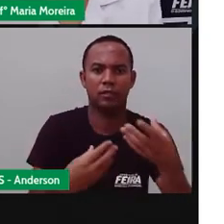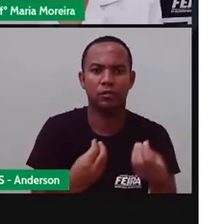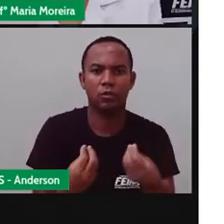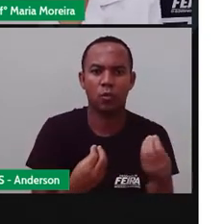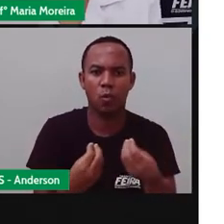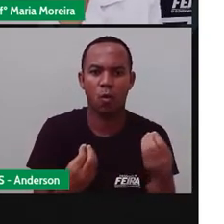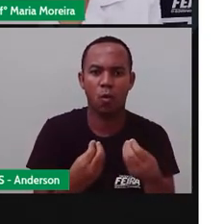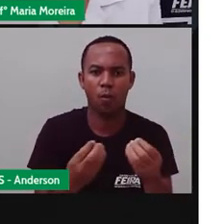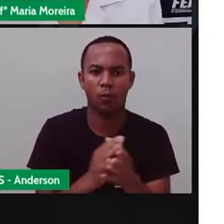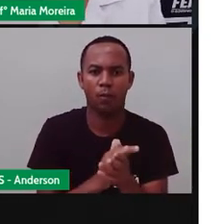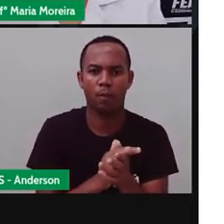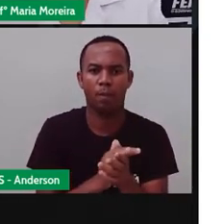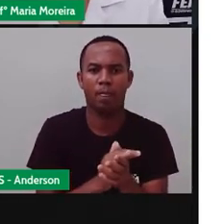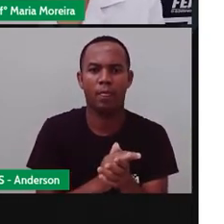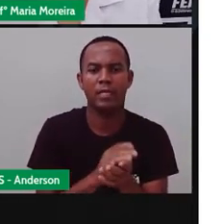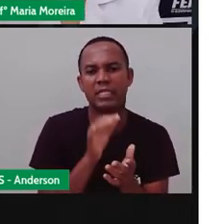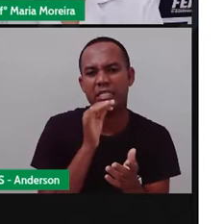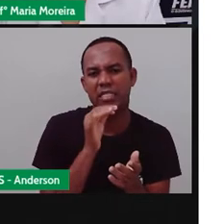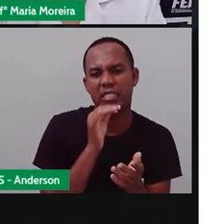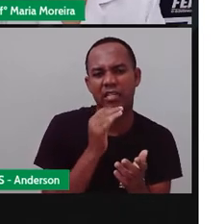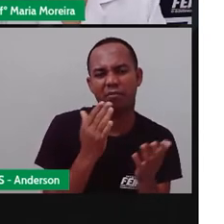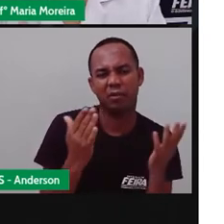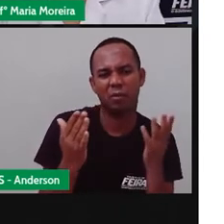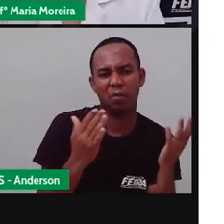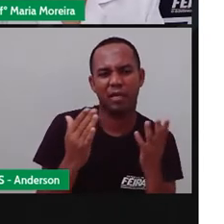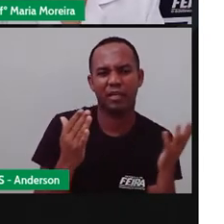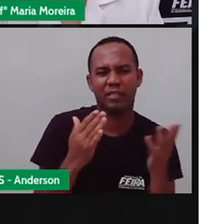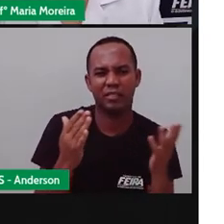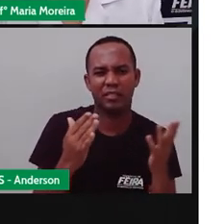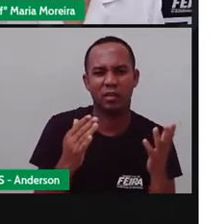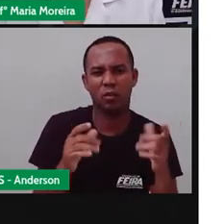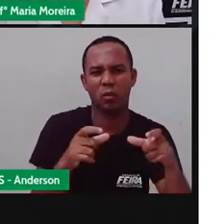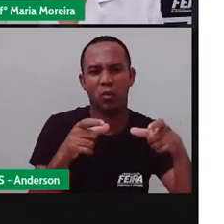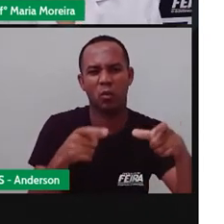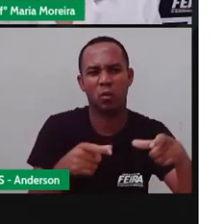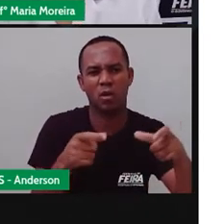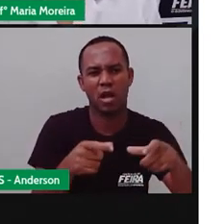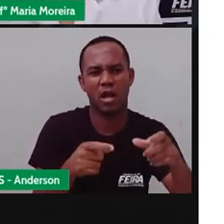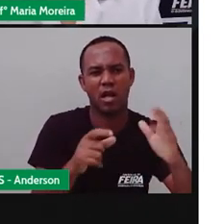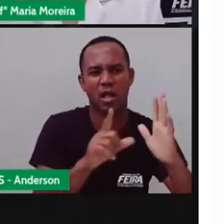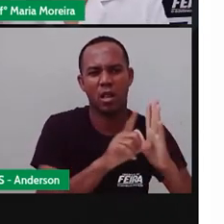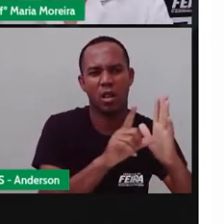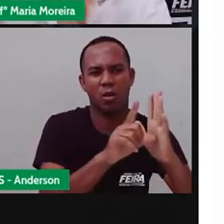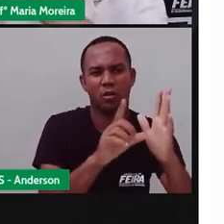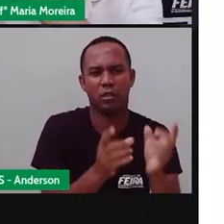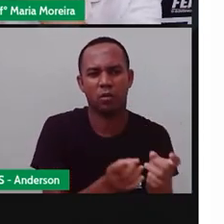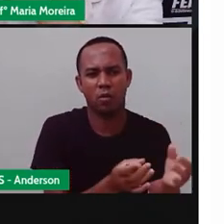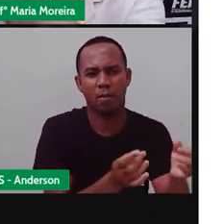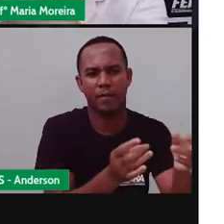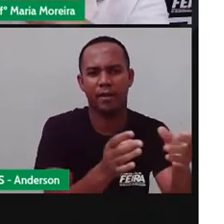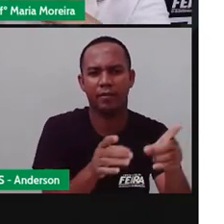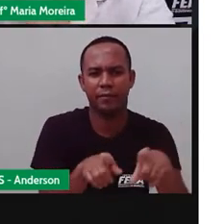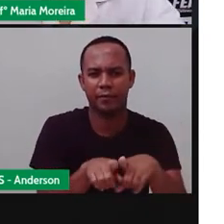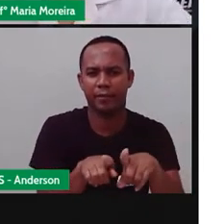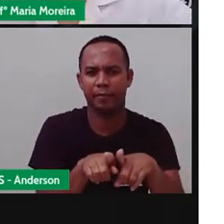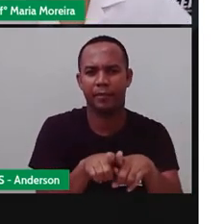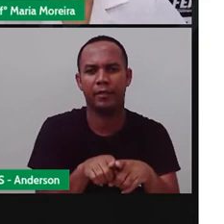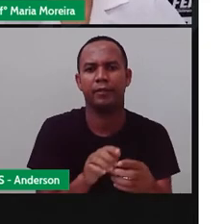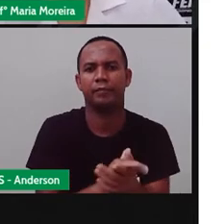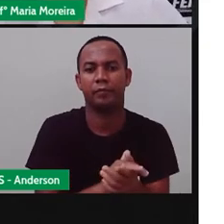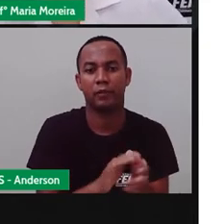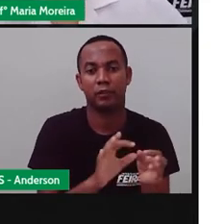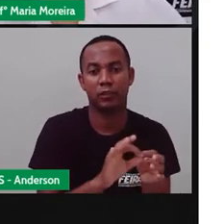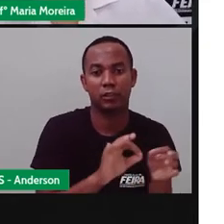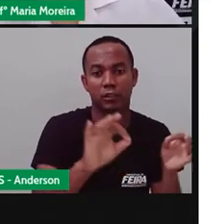A terem características comuns. A se assemelharem com relação ao comércio. E as que são periféricas, ou seja, as que estão distantes do centro da